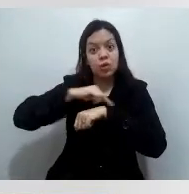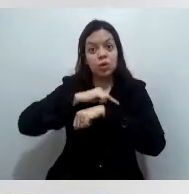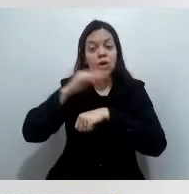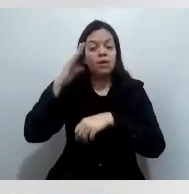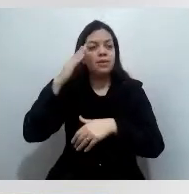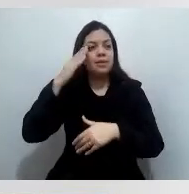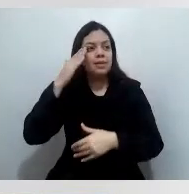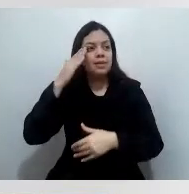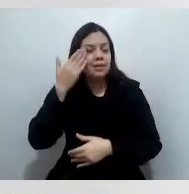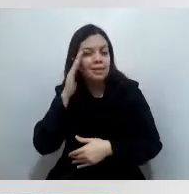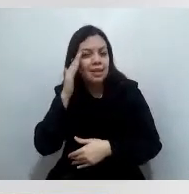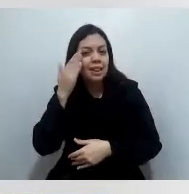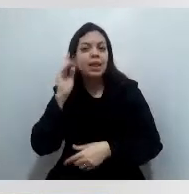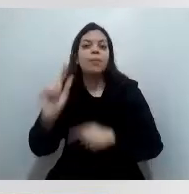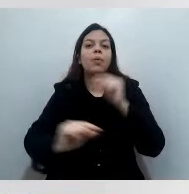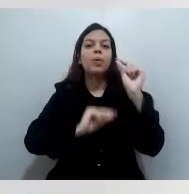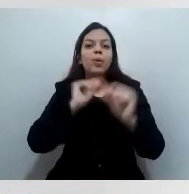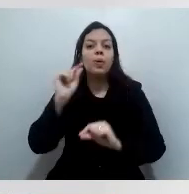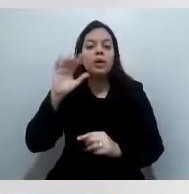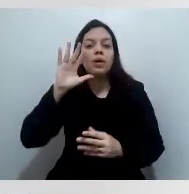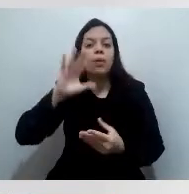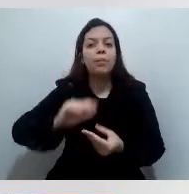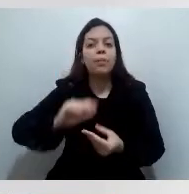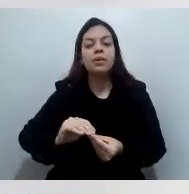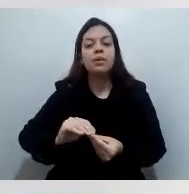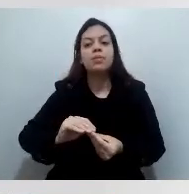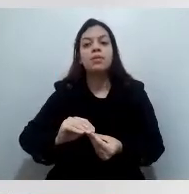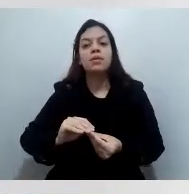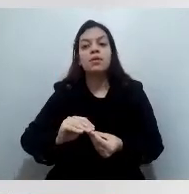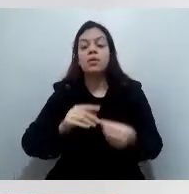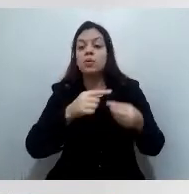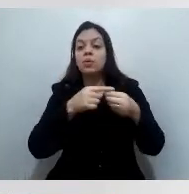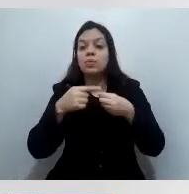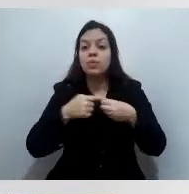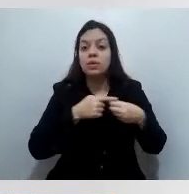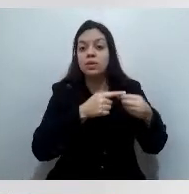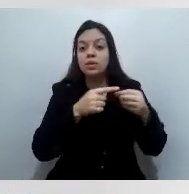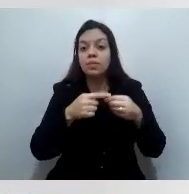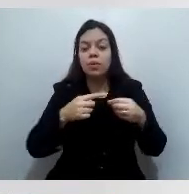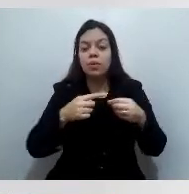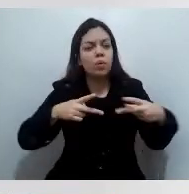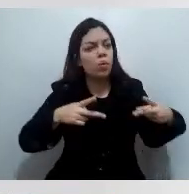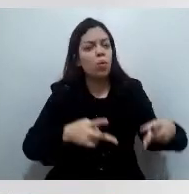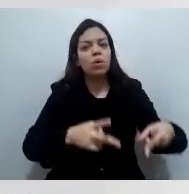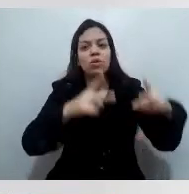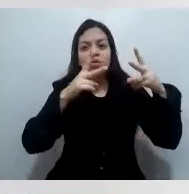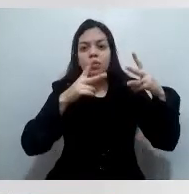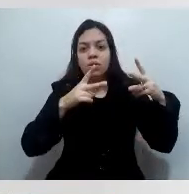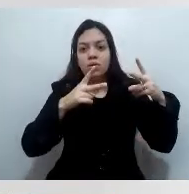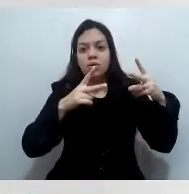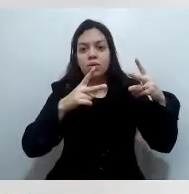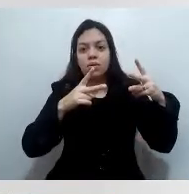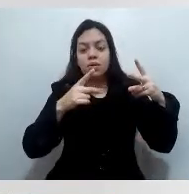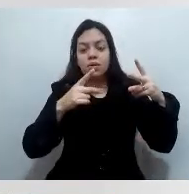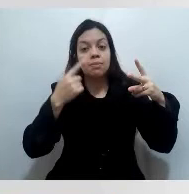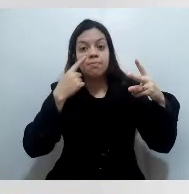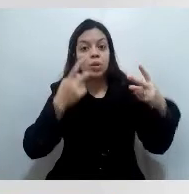estamos entendendo e compreendendo que os municípios continuaram e não observaram